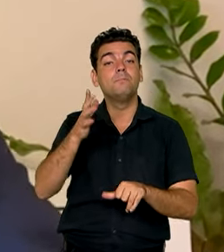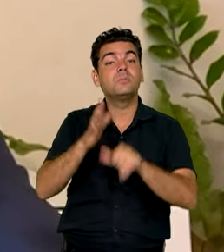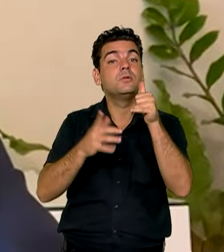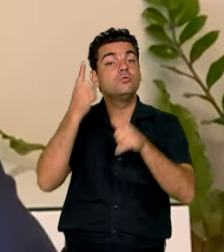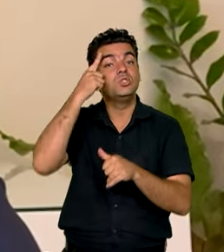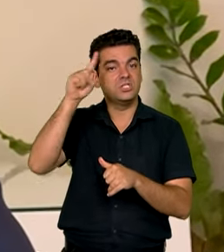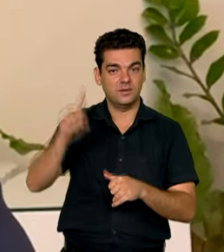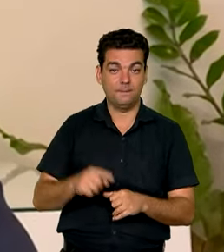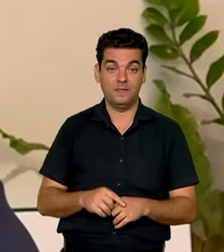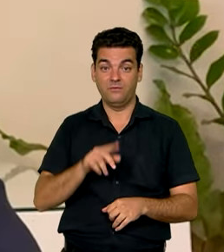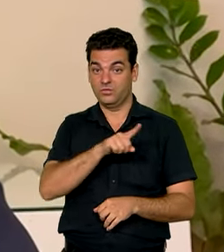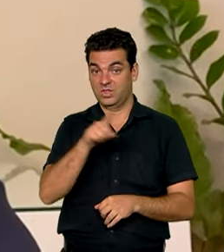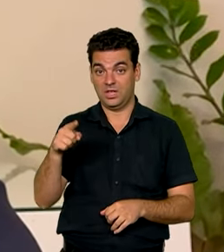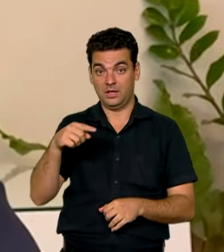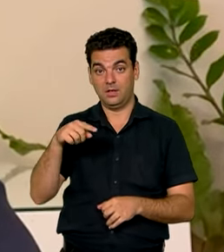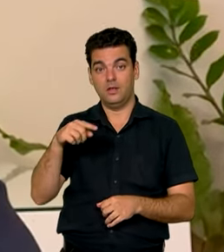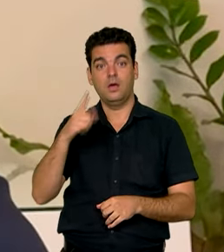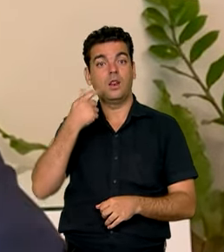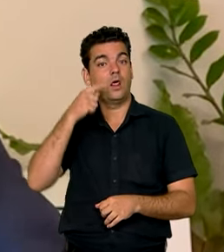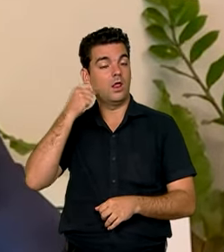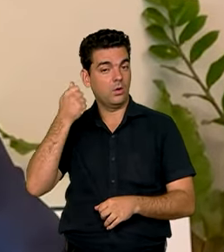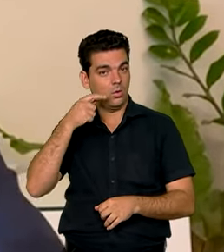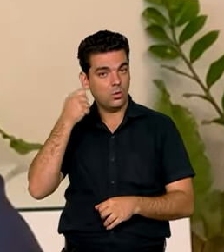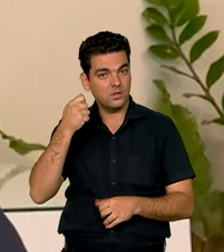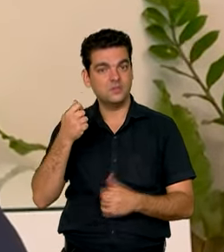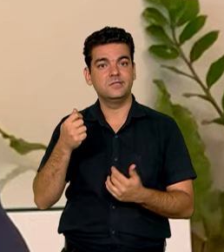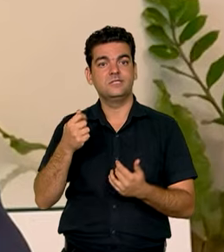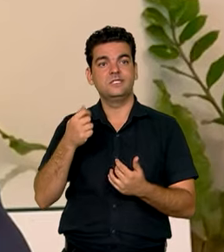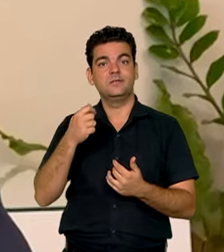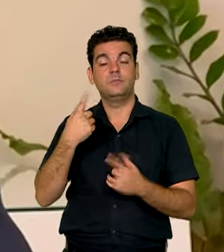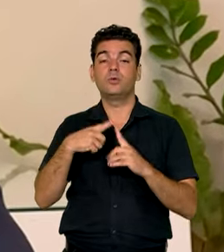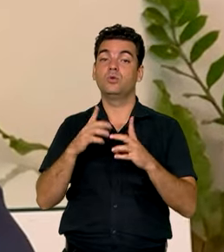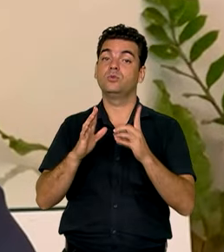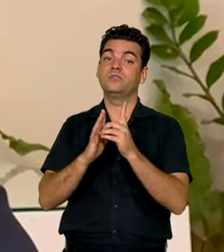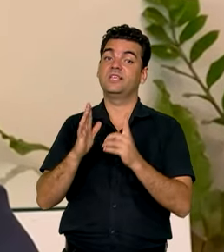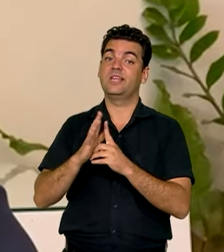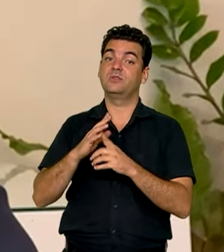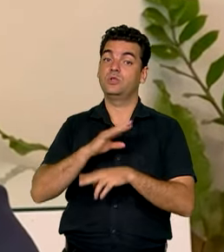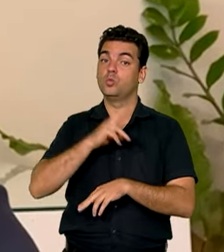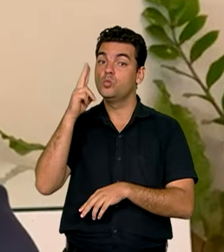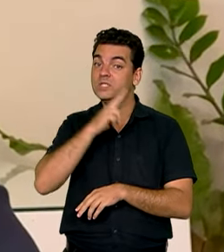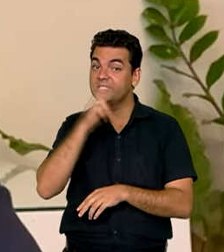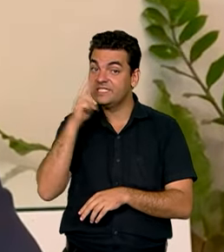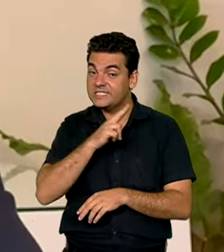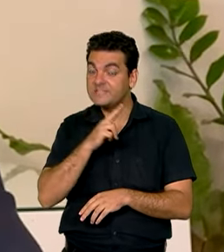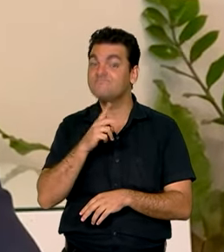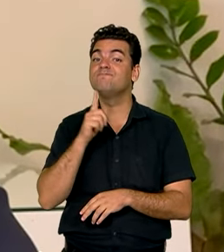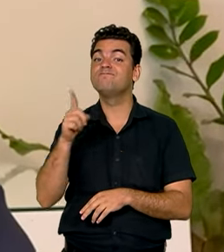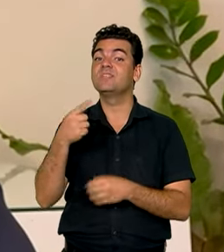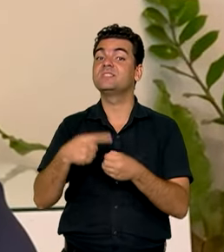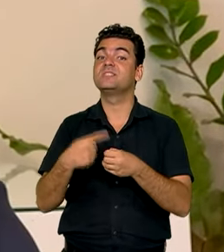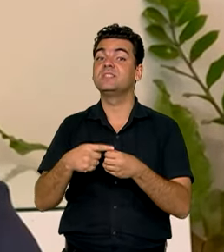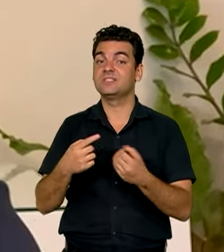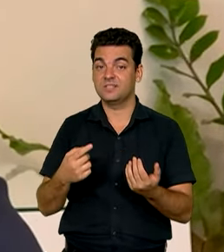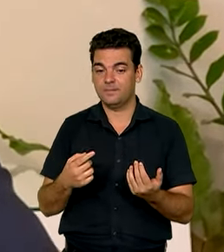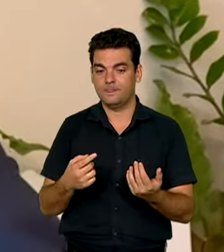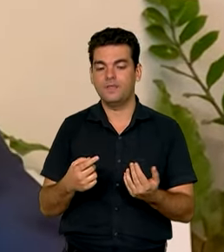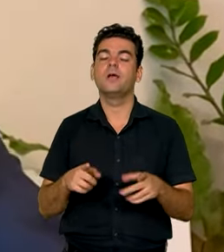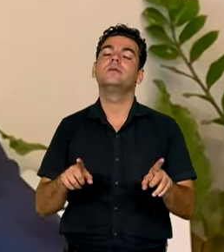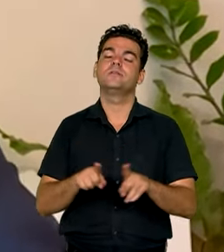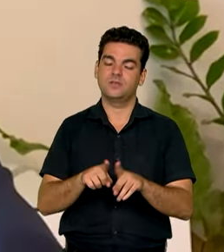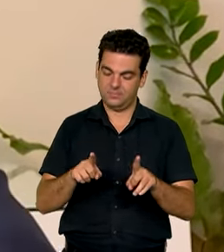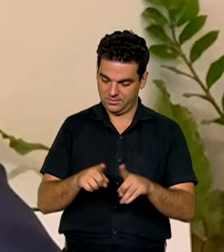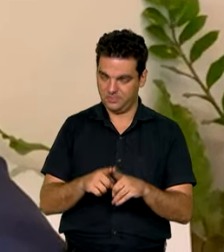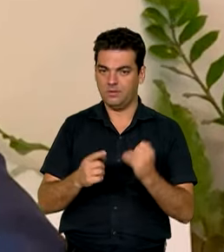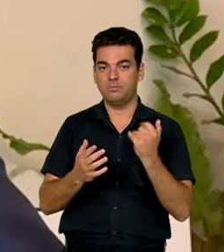Para quem é de Maceió, em Alagoas, por conta do decreto de emergência e calamidade último, terá